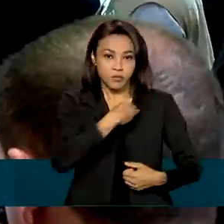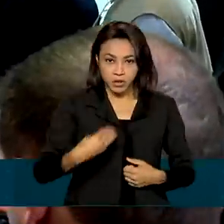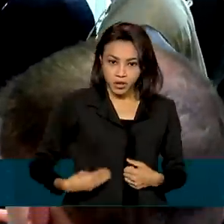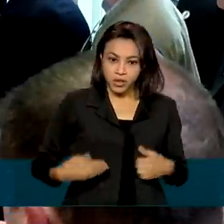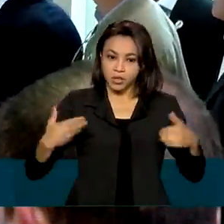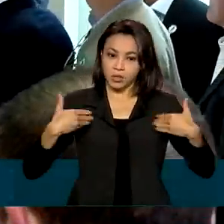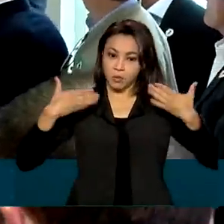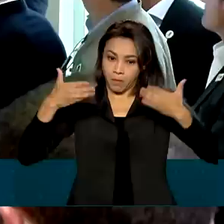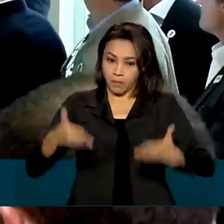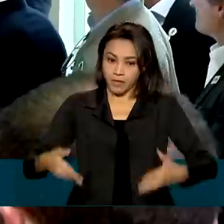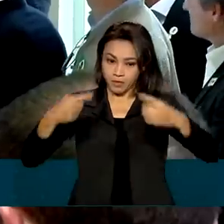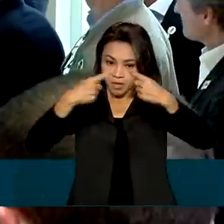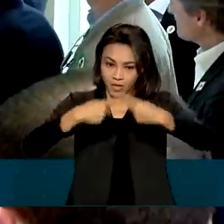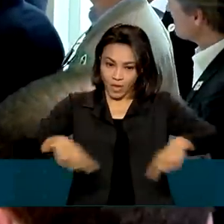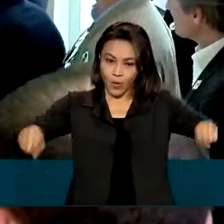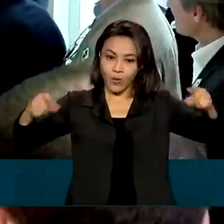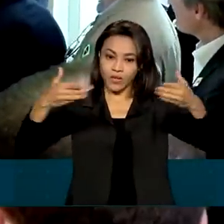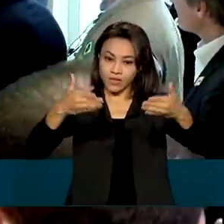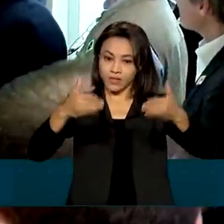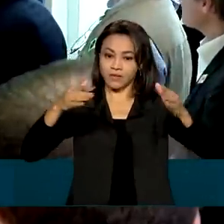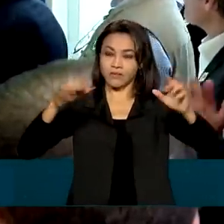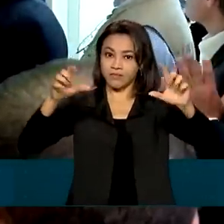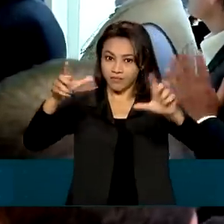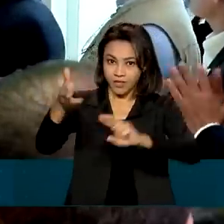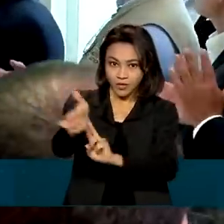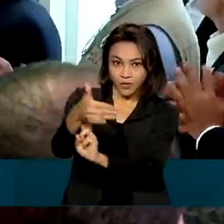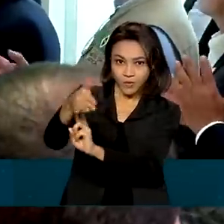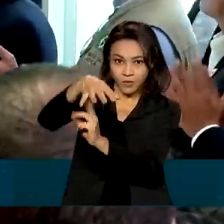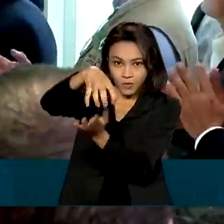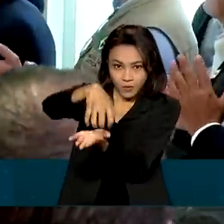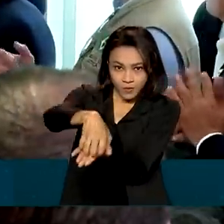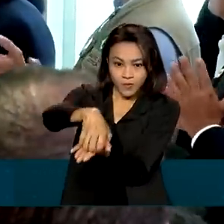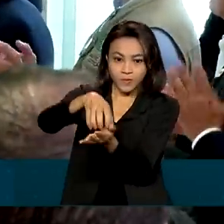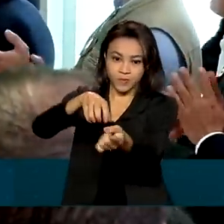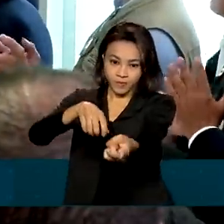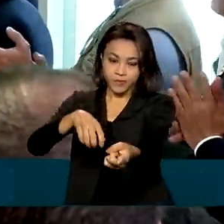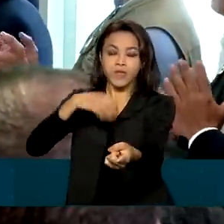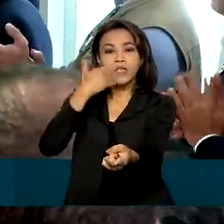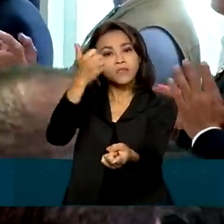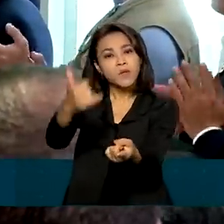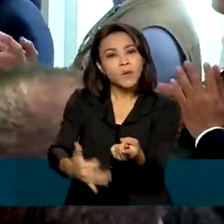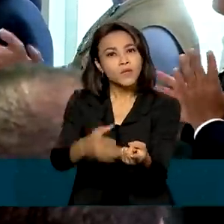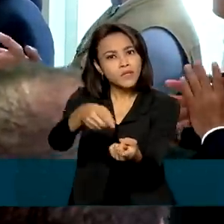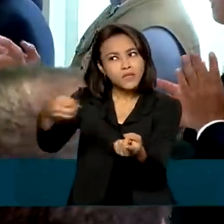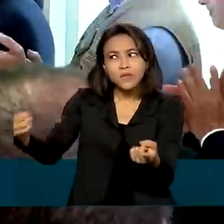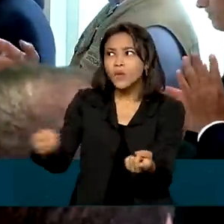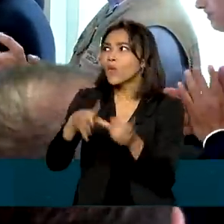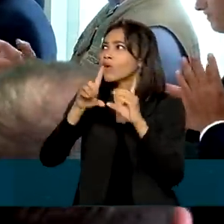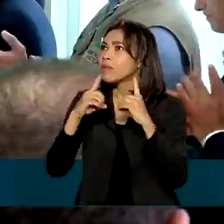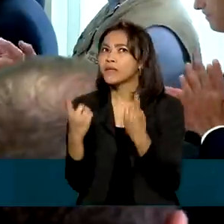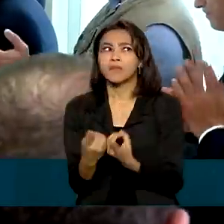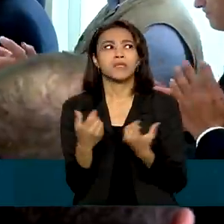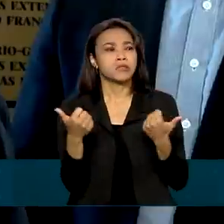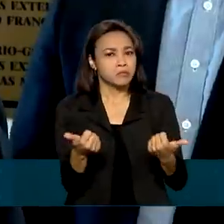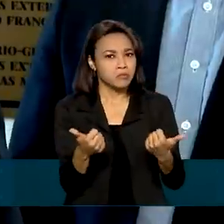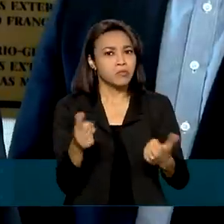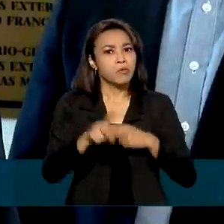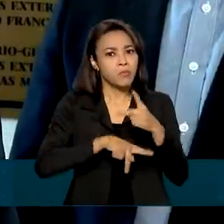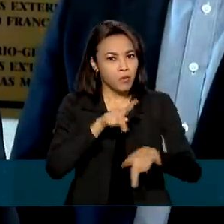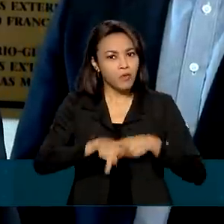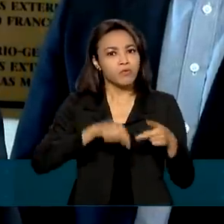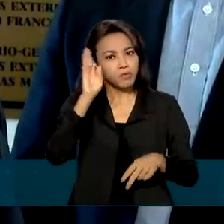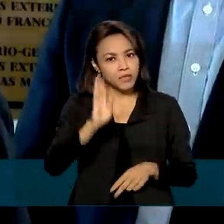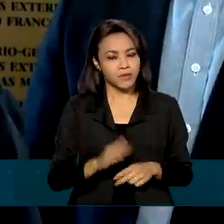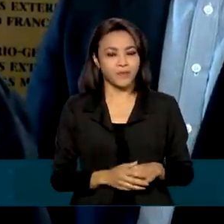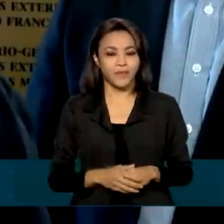participou da inauguração do vice-consulado e destacou a importância da nova repartição para os brasileiros. Esse nosso